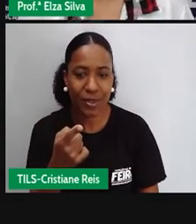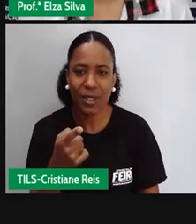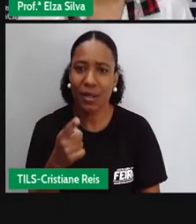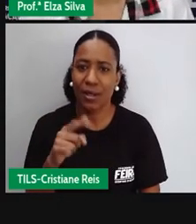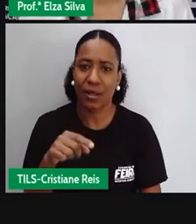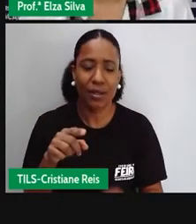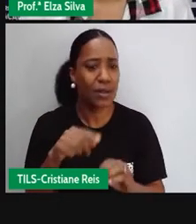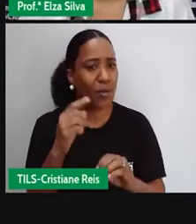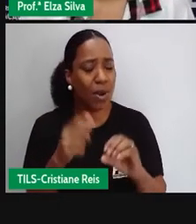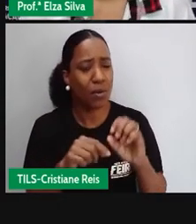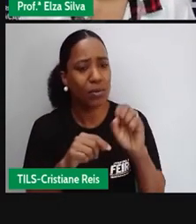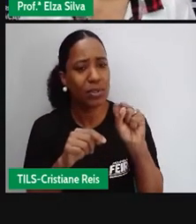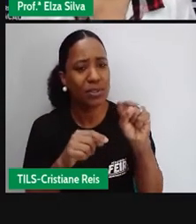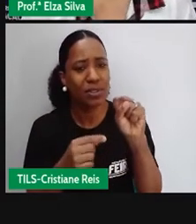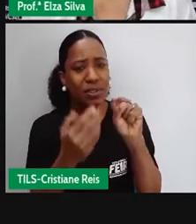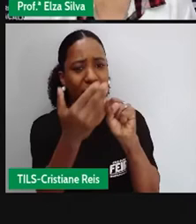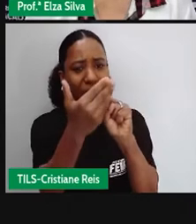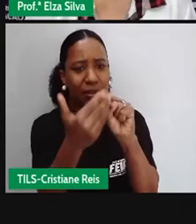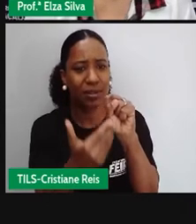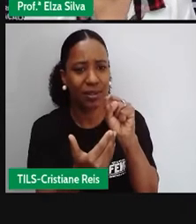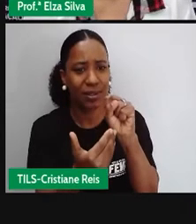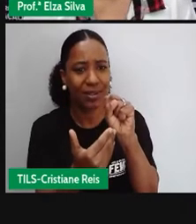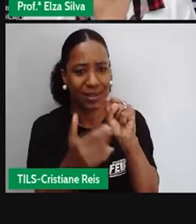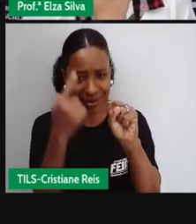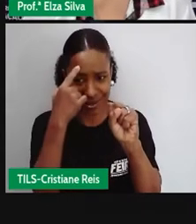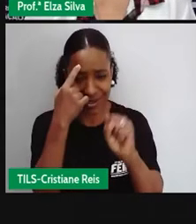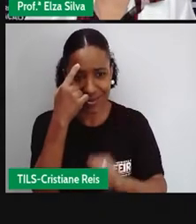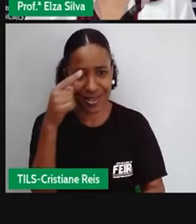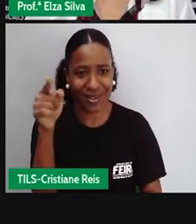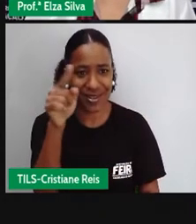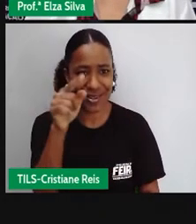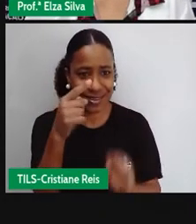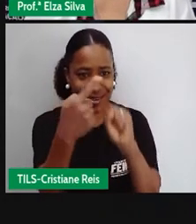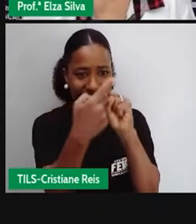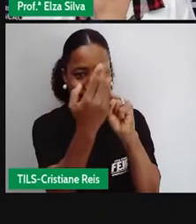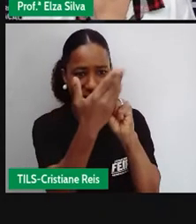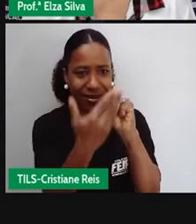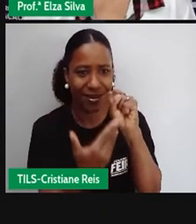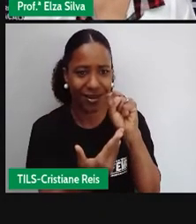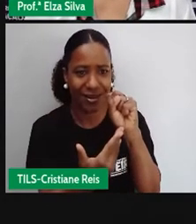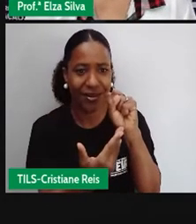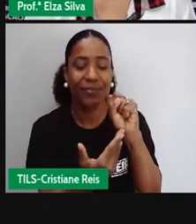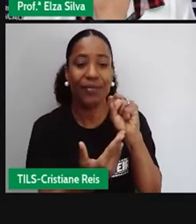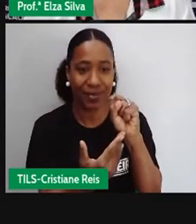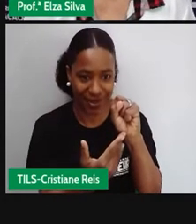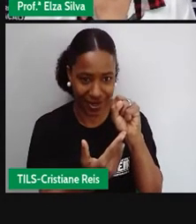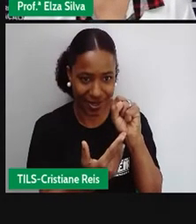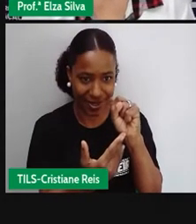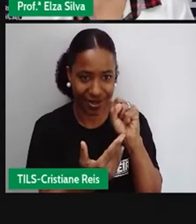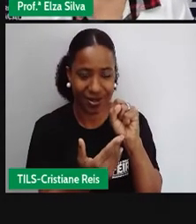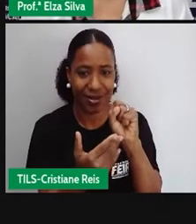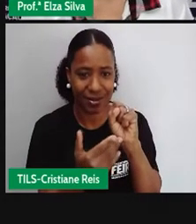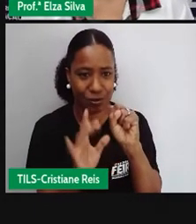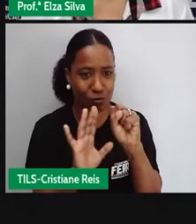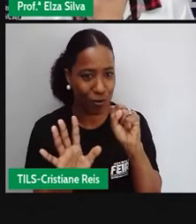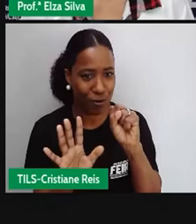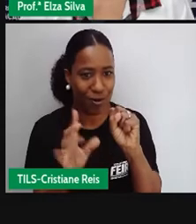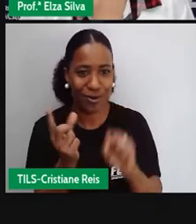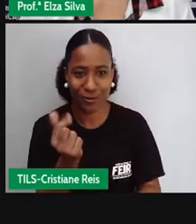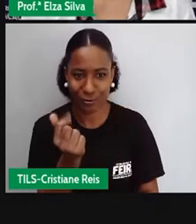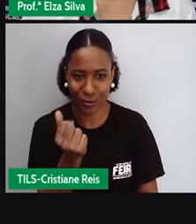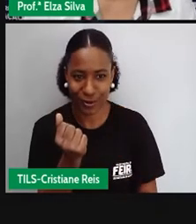linha cortada ao meio. Se vocês se lembrarem, a nossa moeda, que é o real, é o RS cifrão.